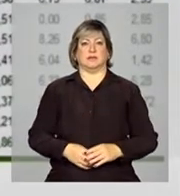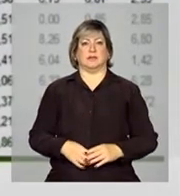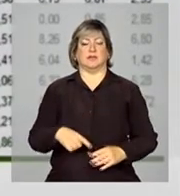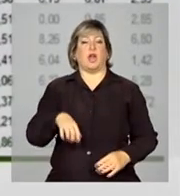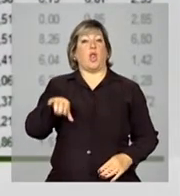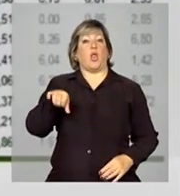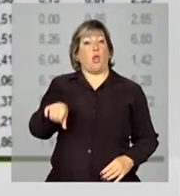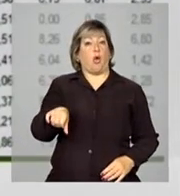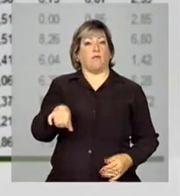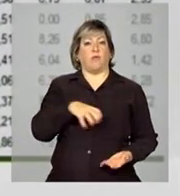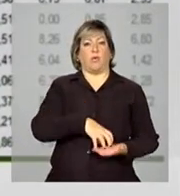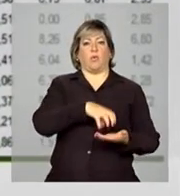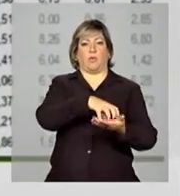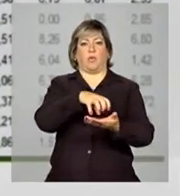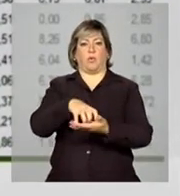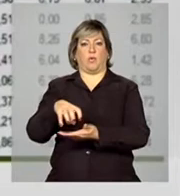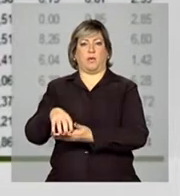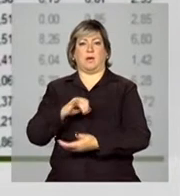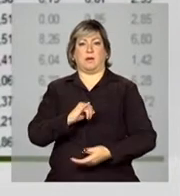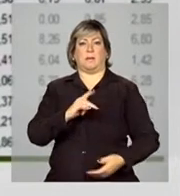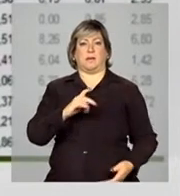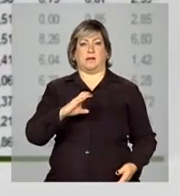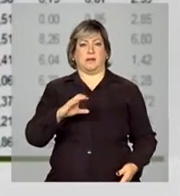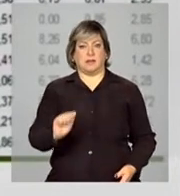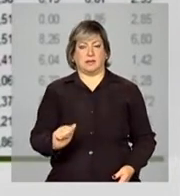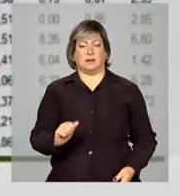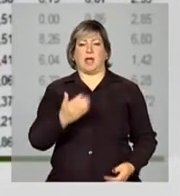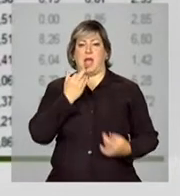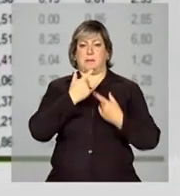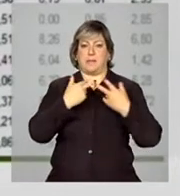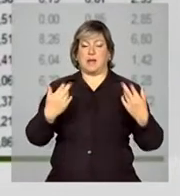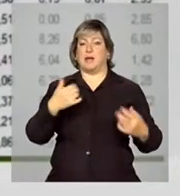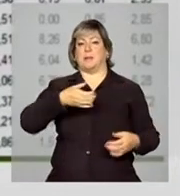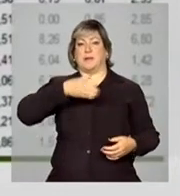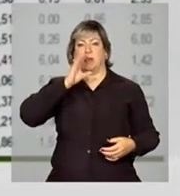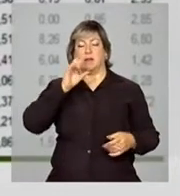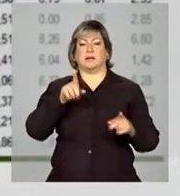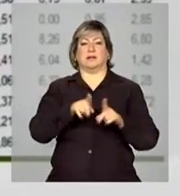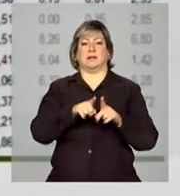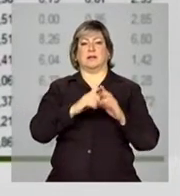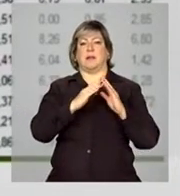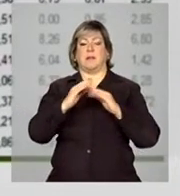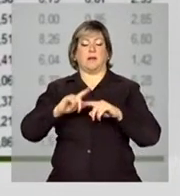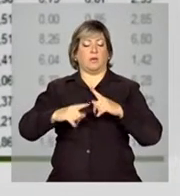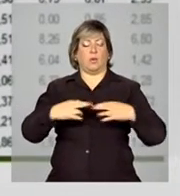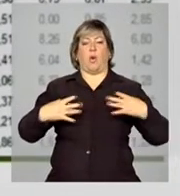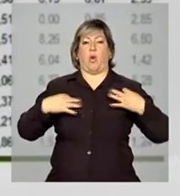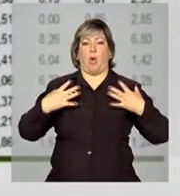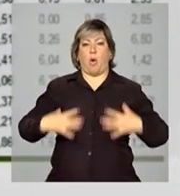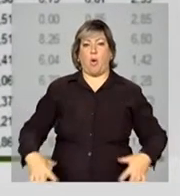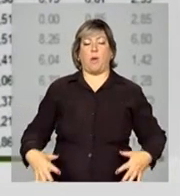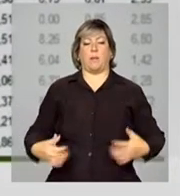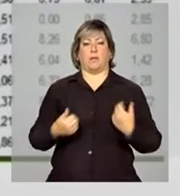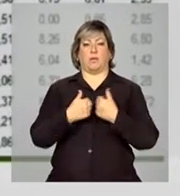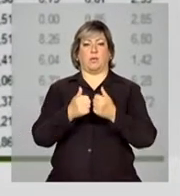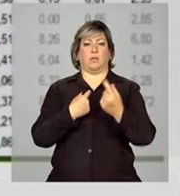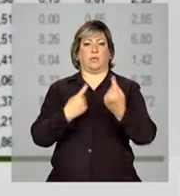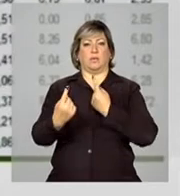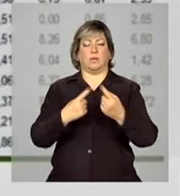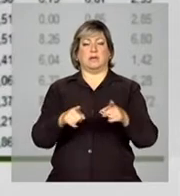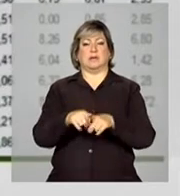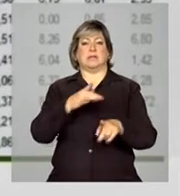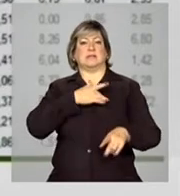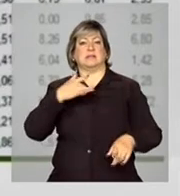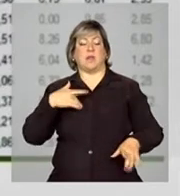nove grupos no IPCA. Alimentação e bebidas, habitação, artigos de residência, vestuário, transporte, saúde,